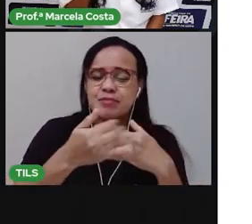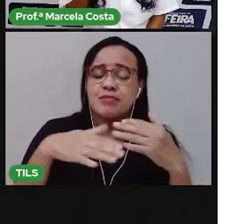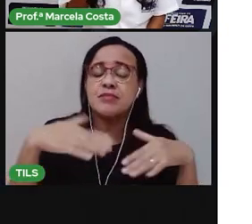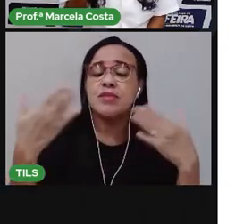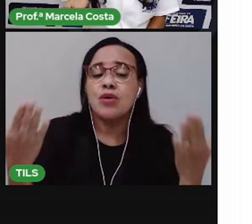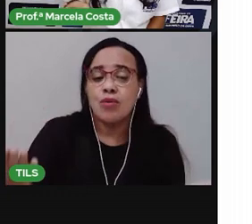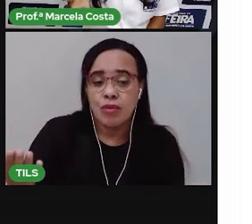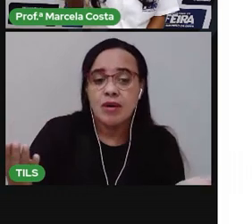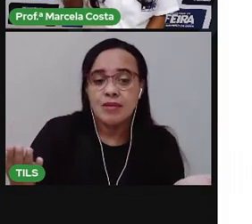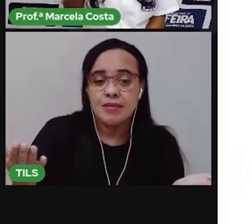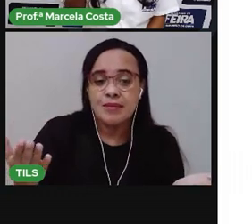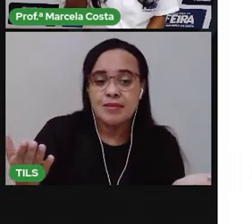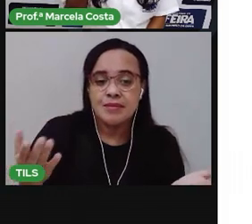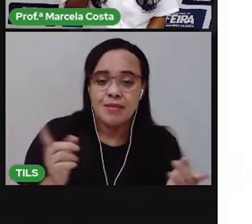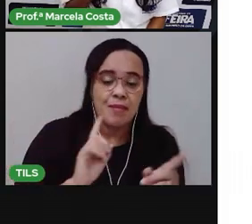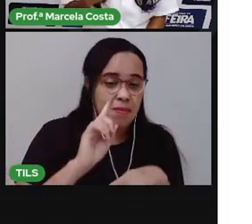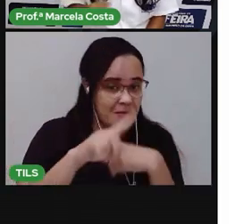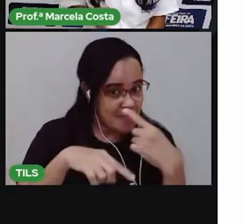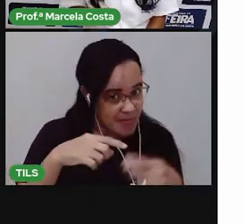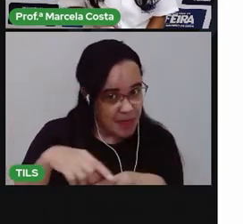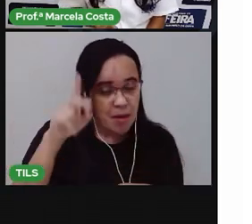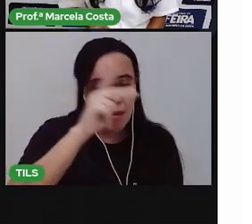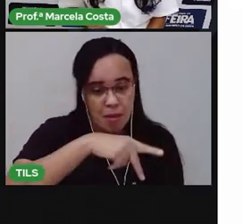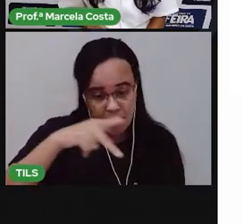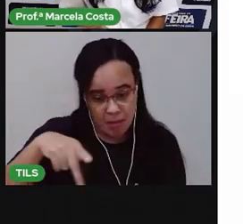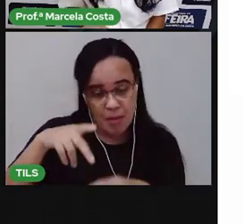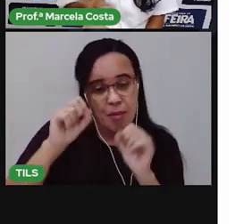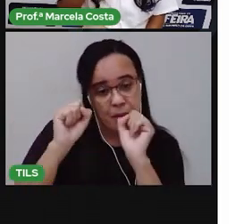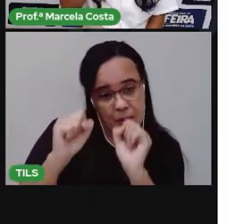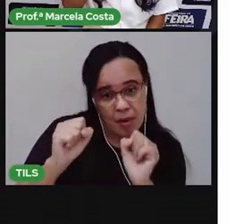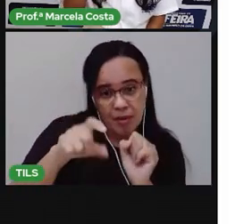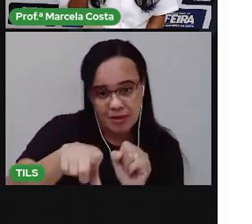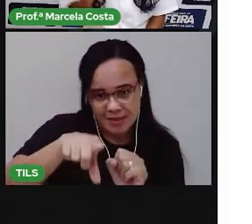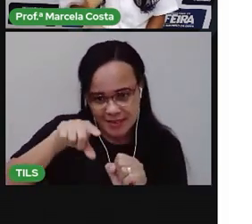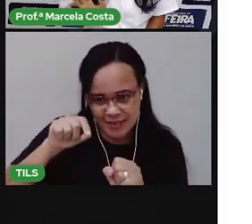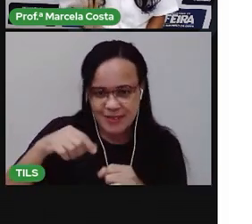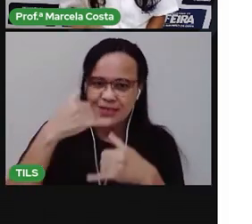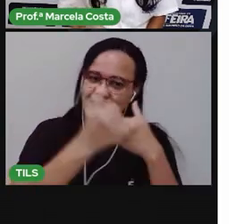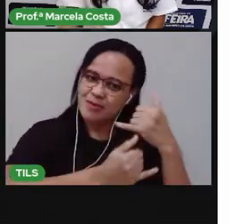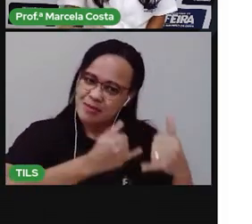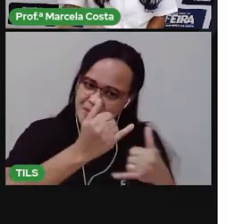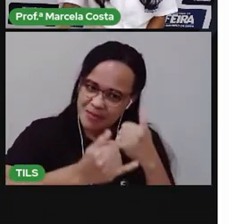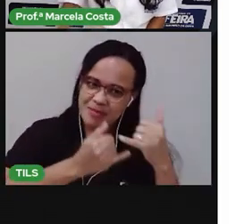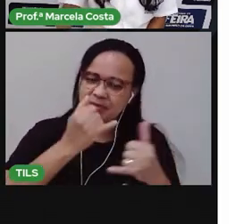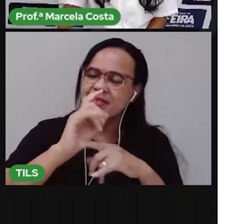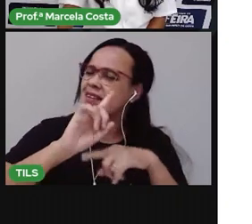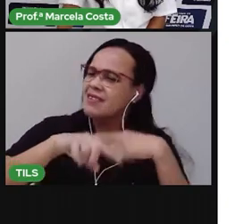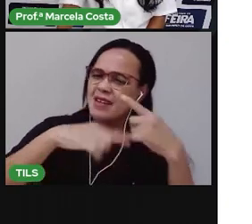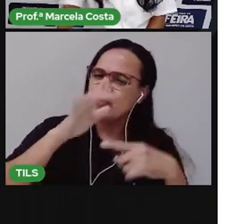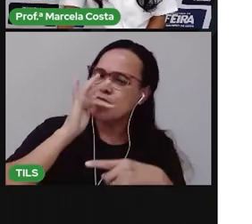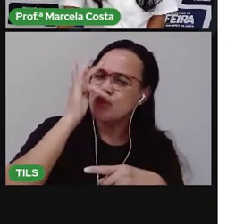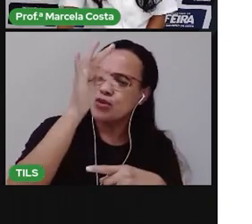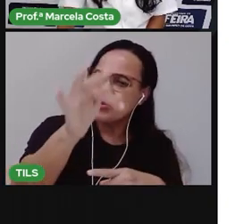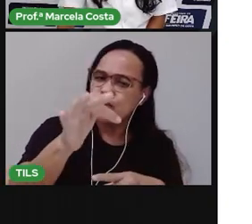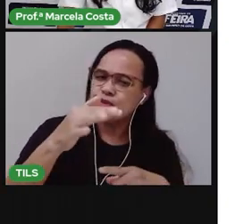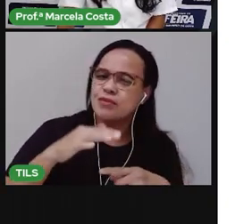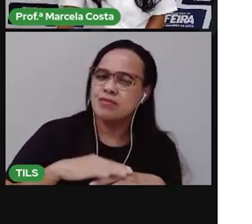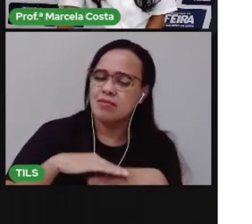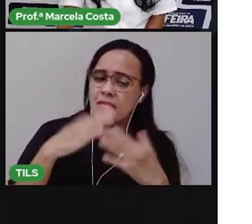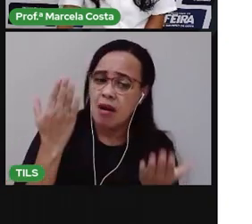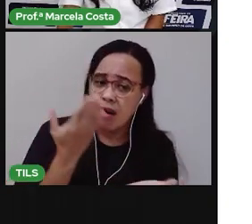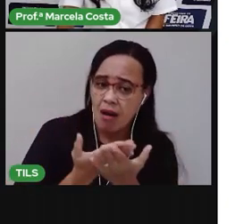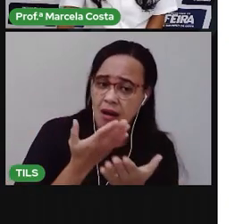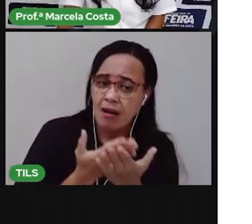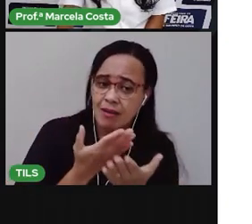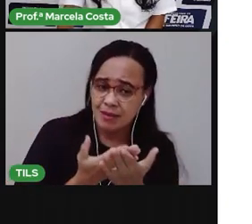Dentre elas, depois eu posso escolher uma dessas brincadeiras, pra gente fazer em algum momento das nossas aulas, das nossas próximas